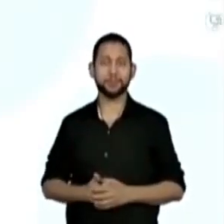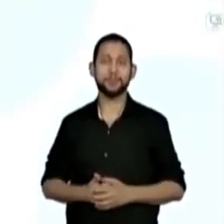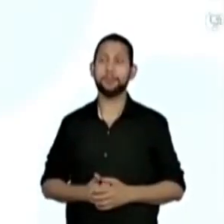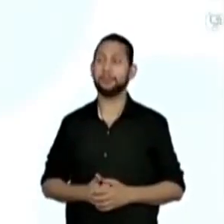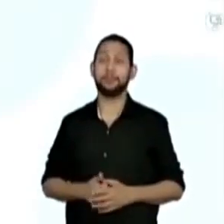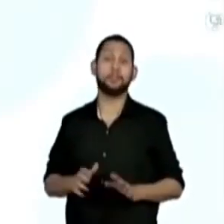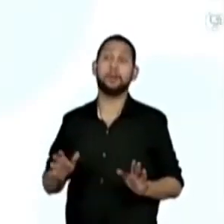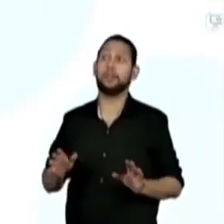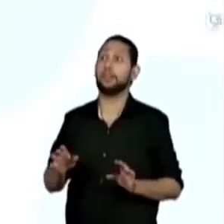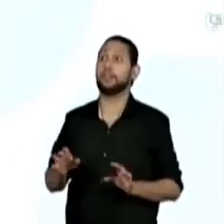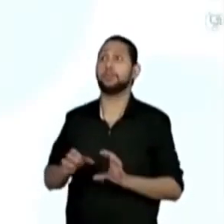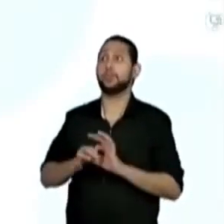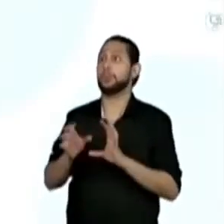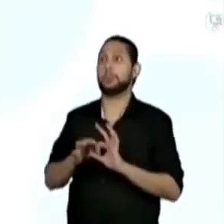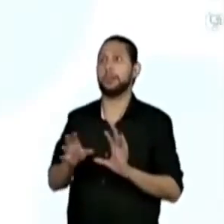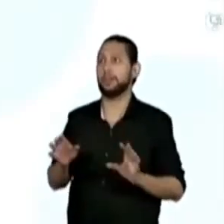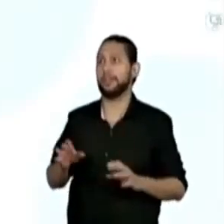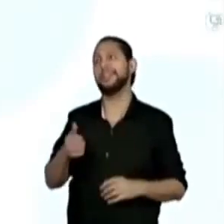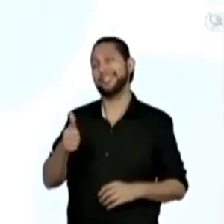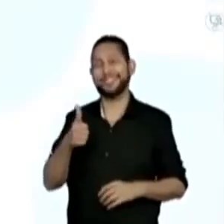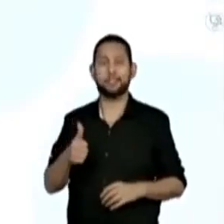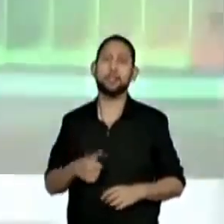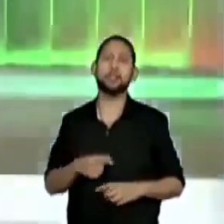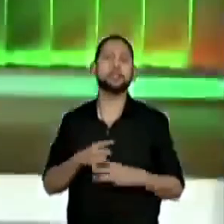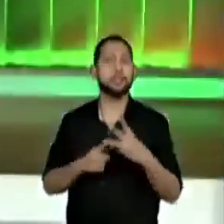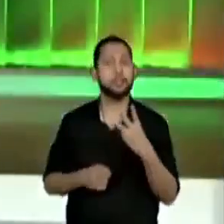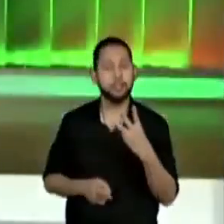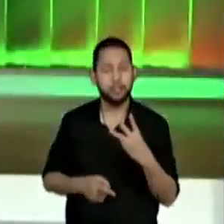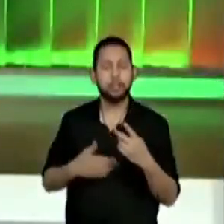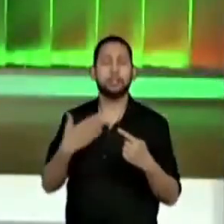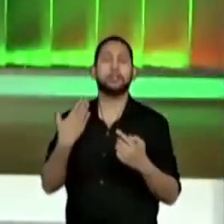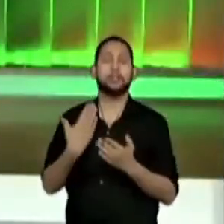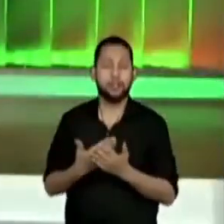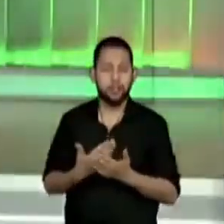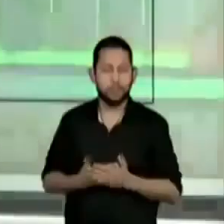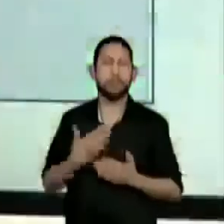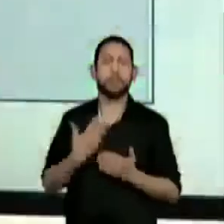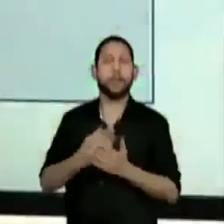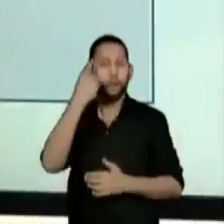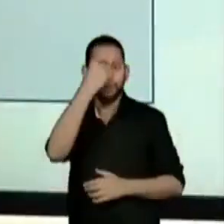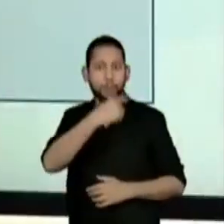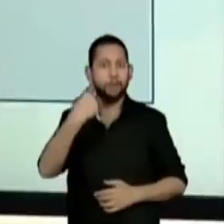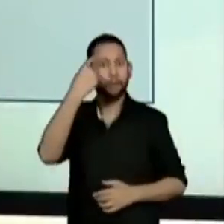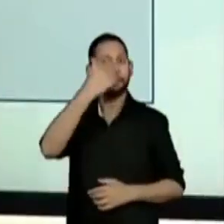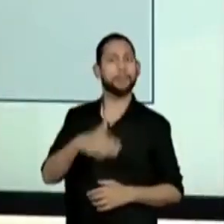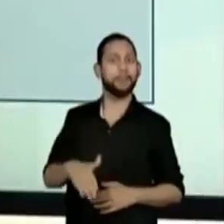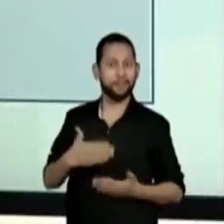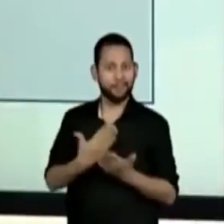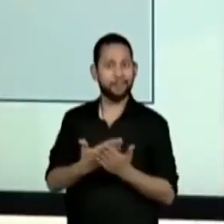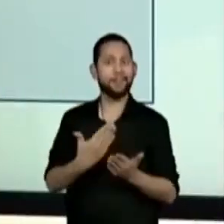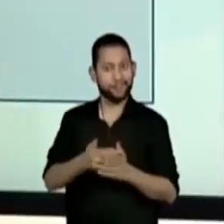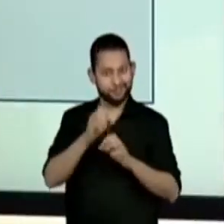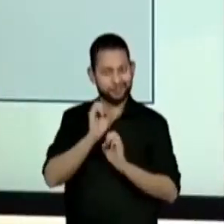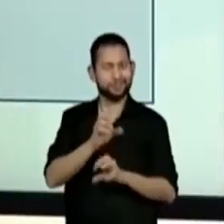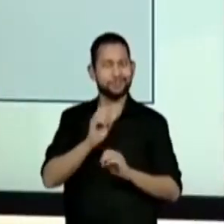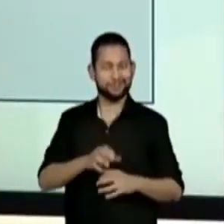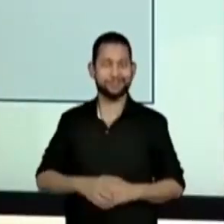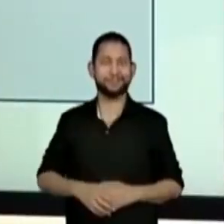professora Fabiana falou, tudo bem, professora. Três aulas depois. Vamos lá. Mas agora a gente vai descobrir o quê? O dobro